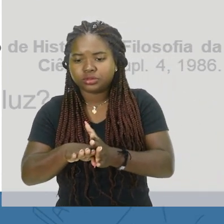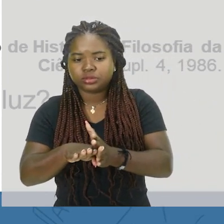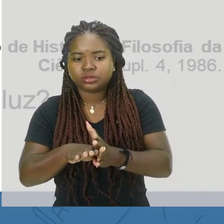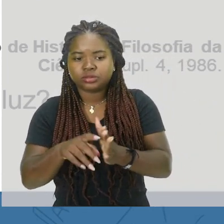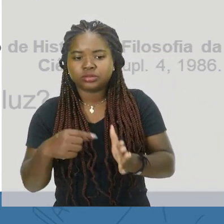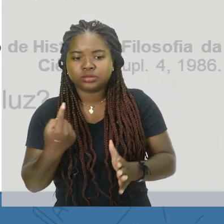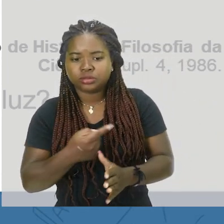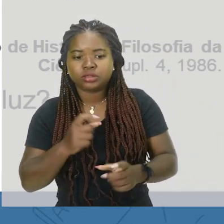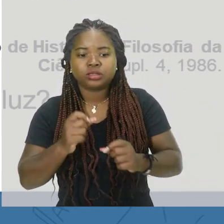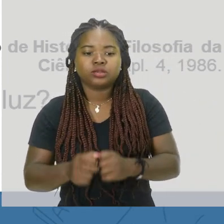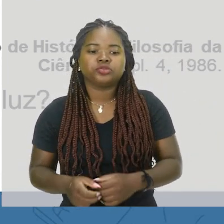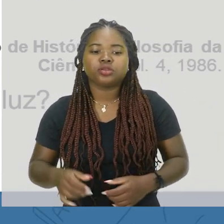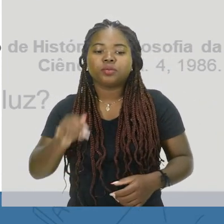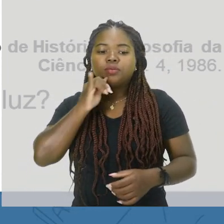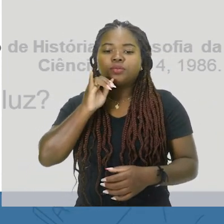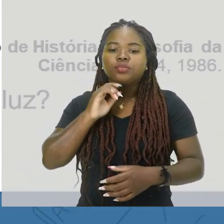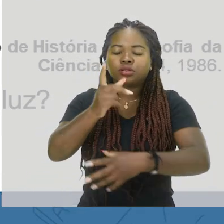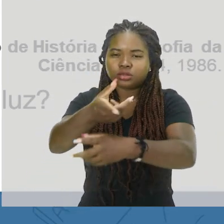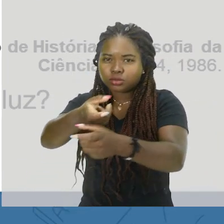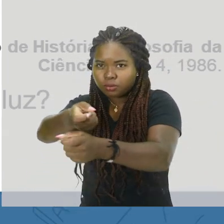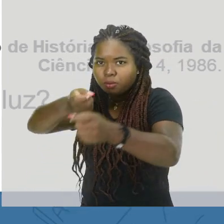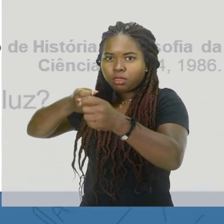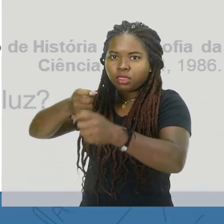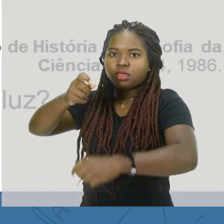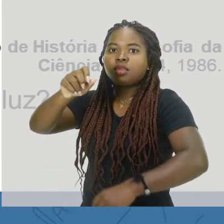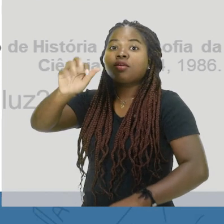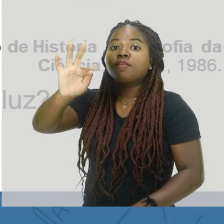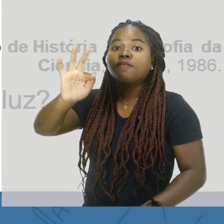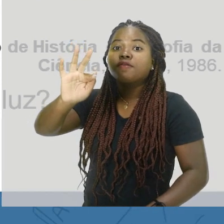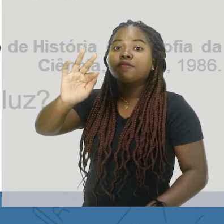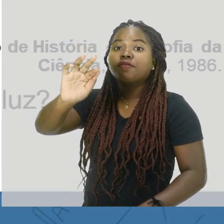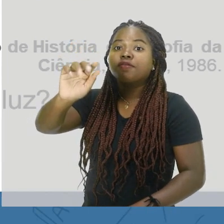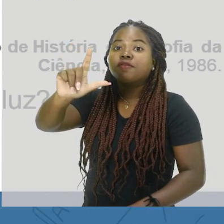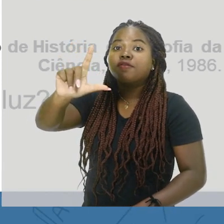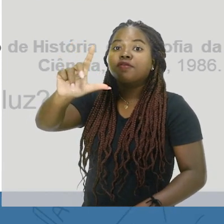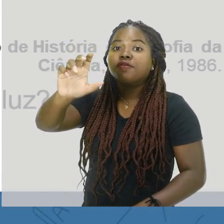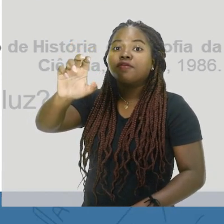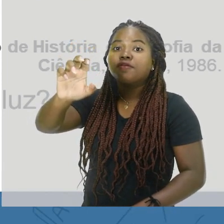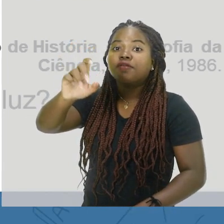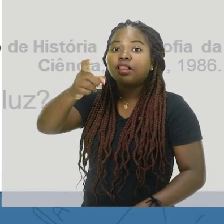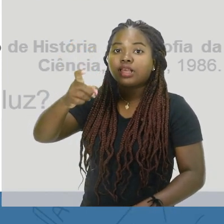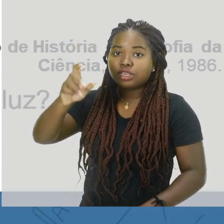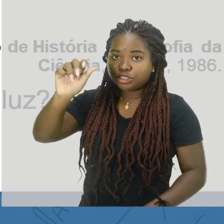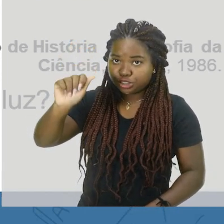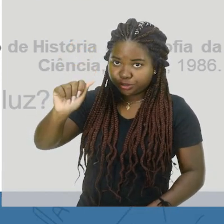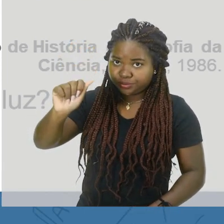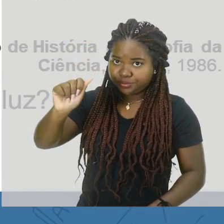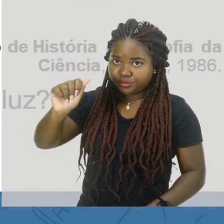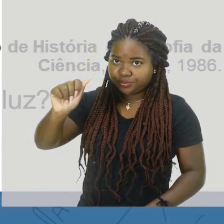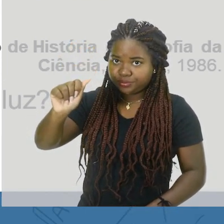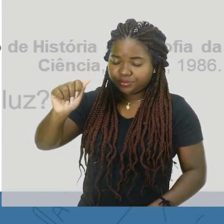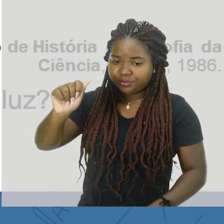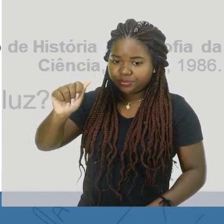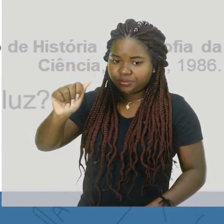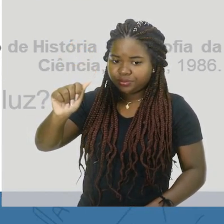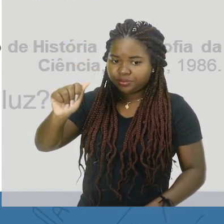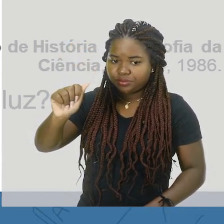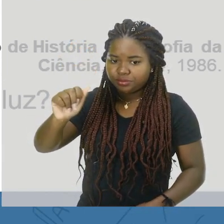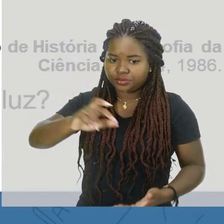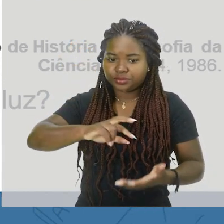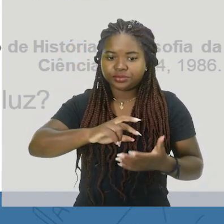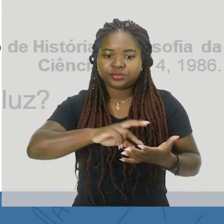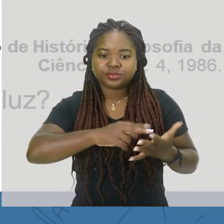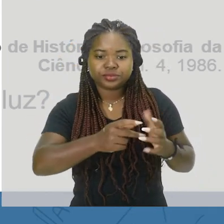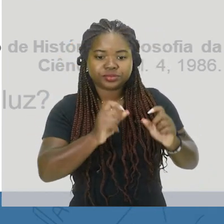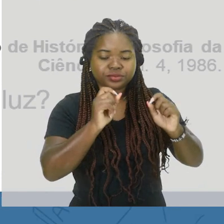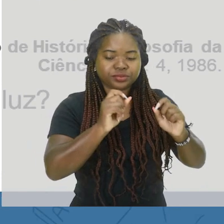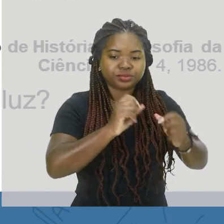flecha ou uma bala, né, que atravessa o ar, pois certamente isso, né, repugna bastante